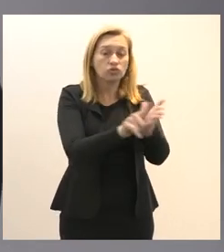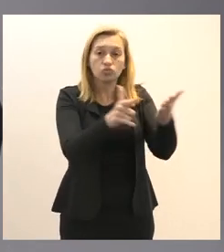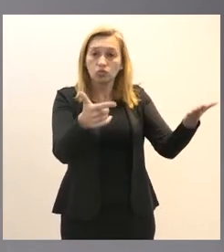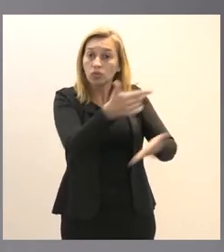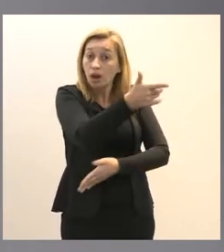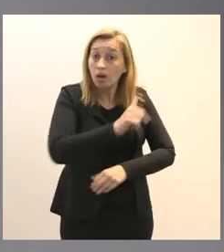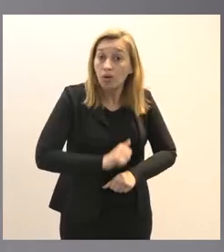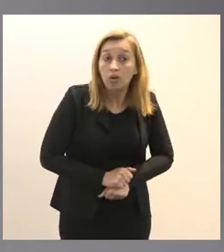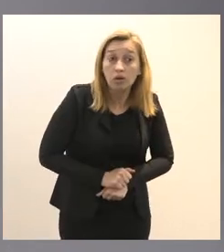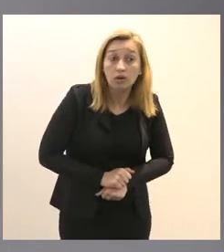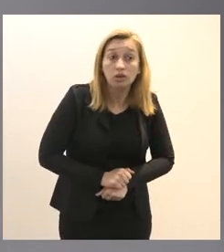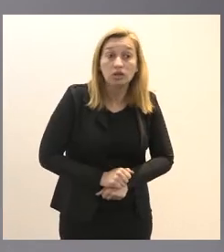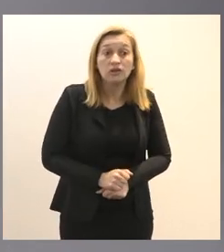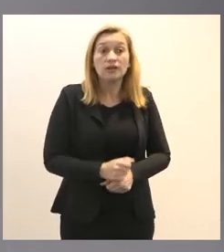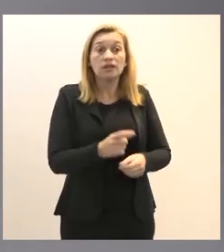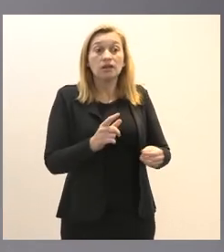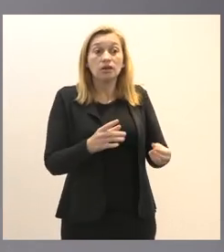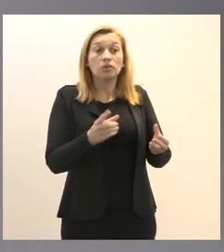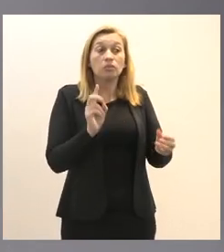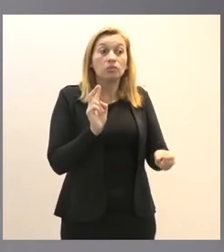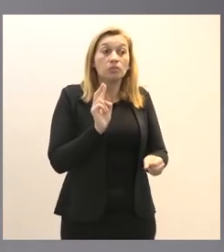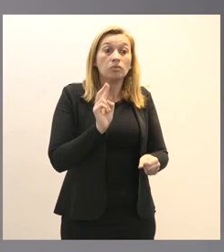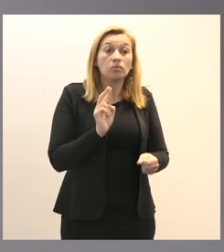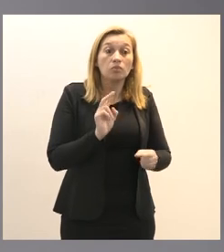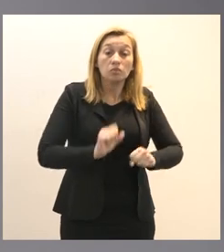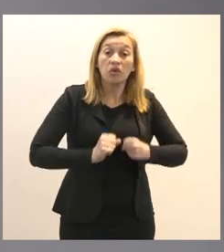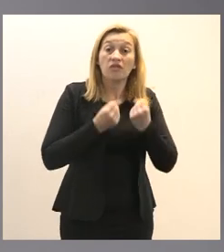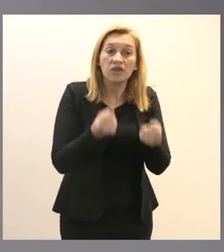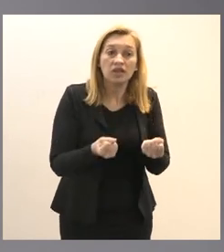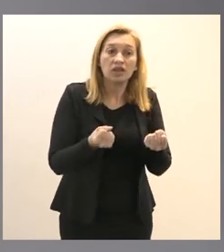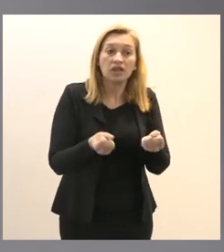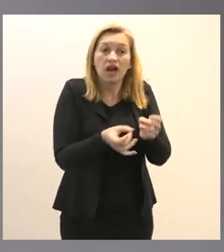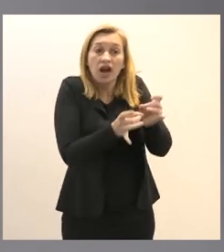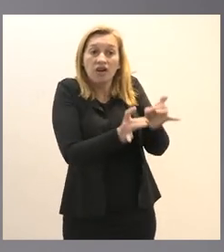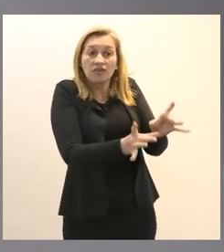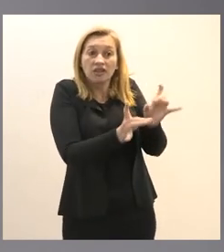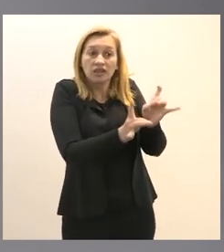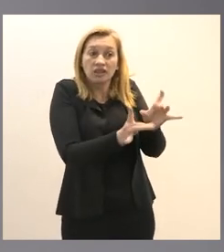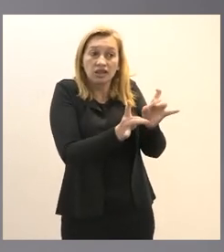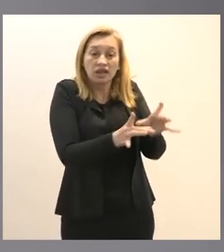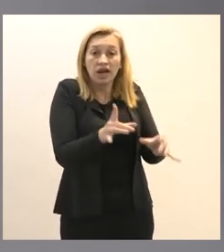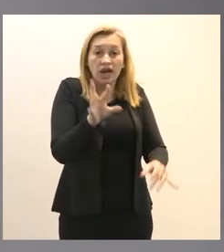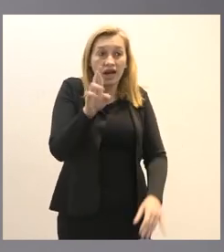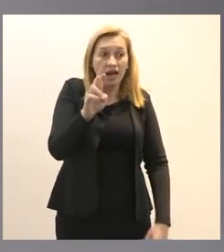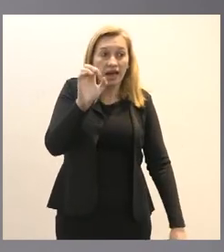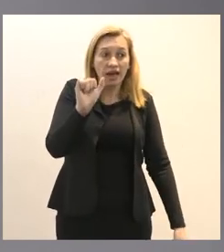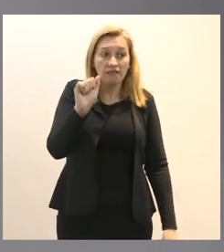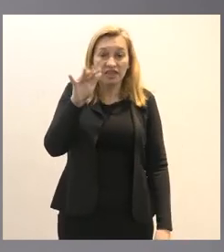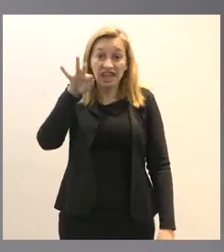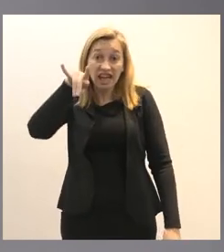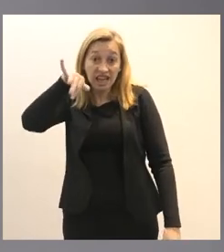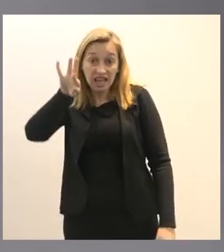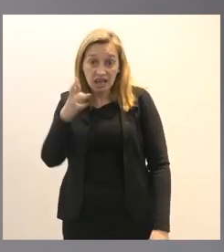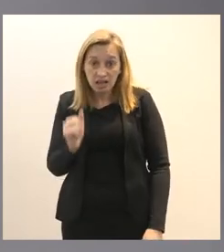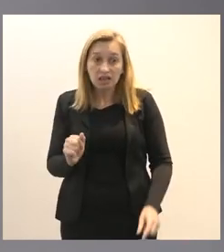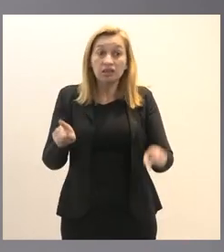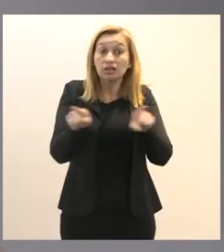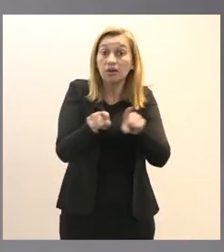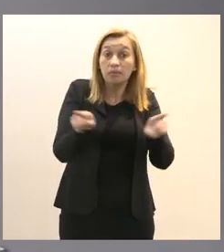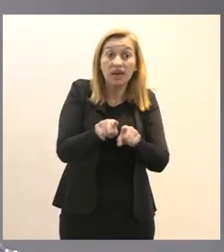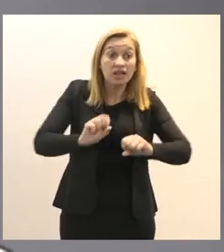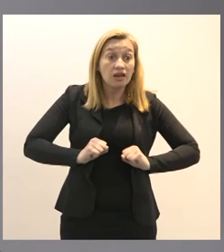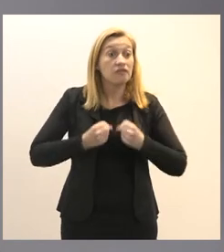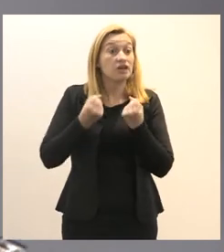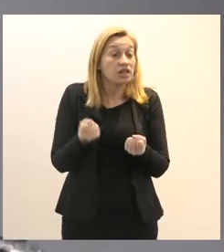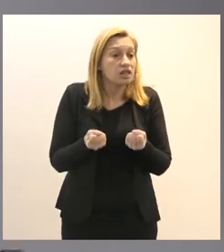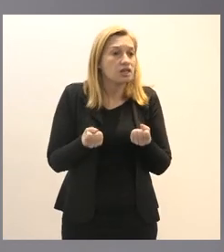defendendo a privatização das refinarias como está defendendo também a